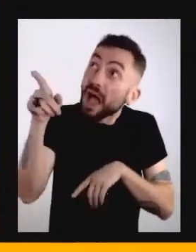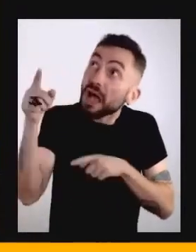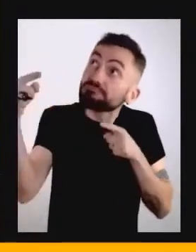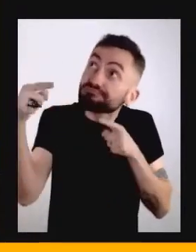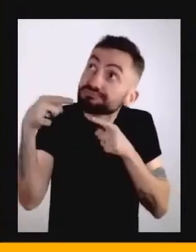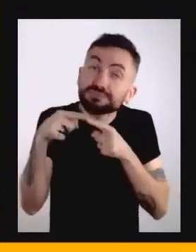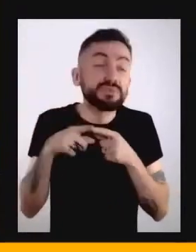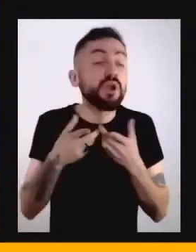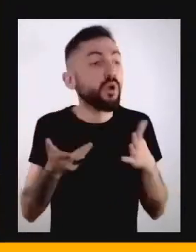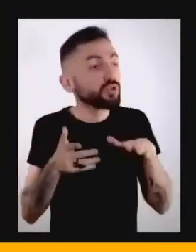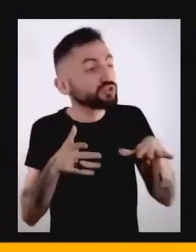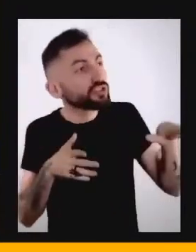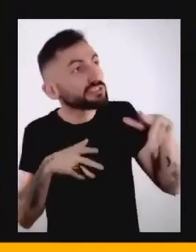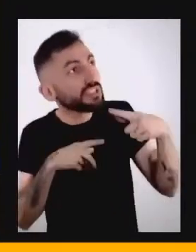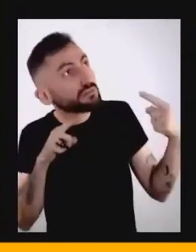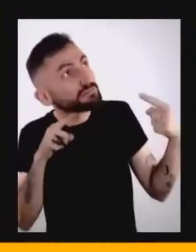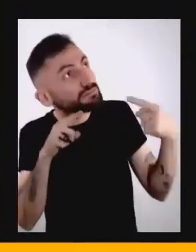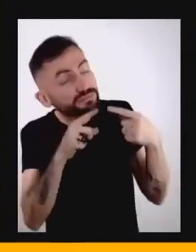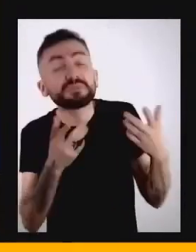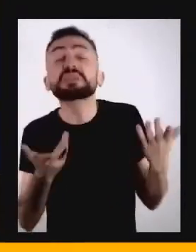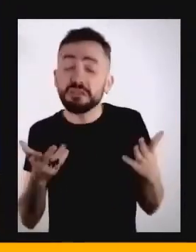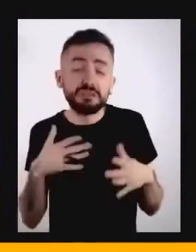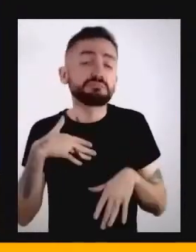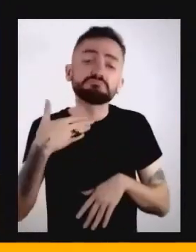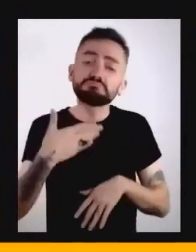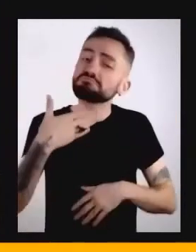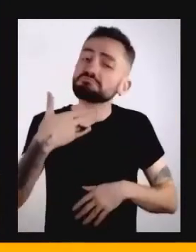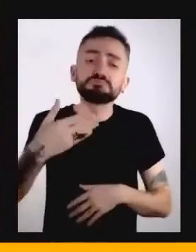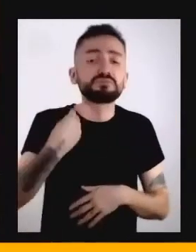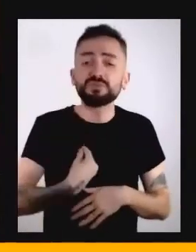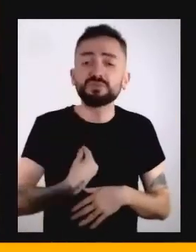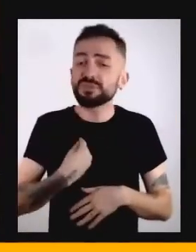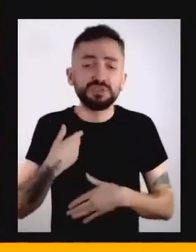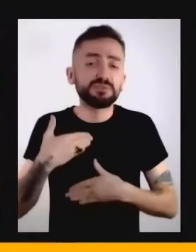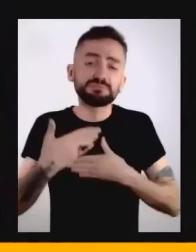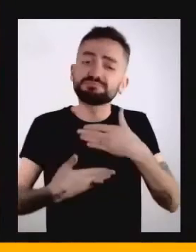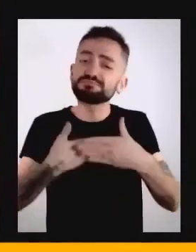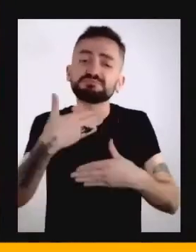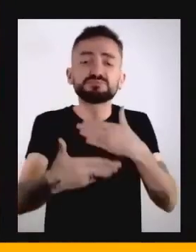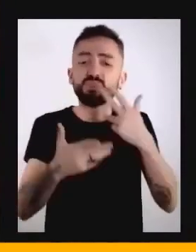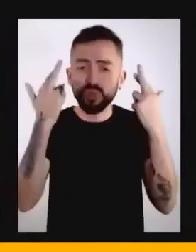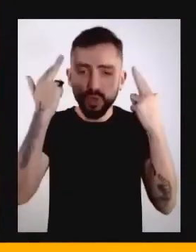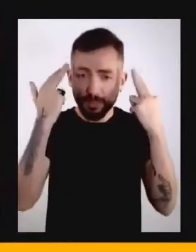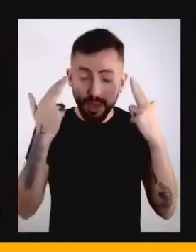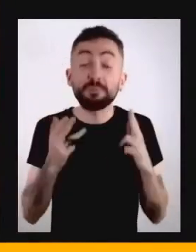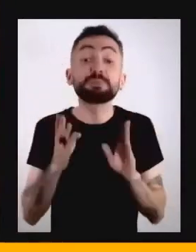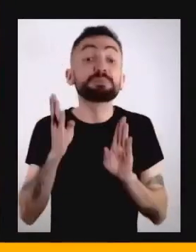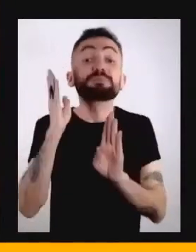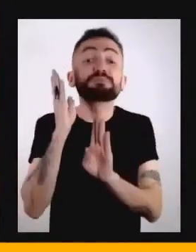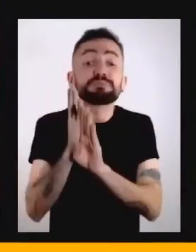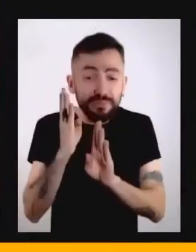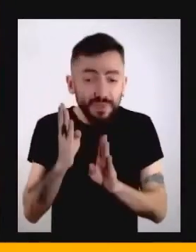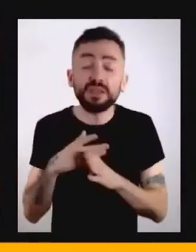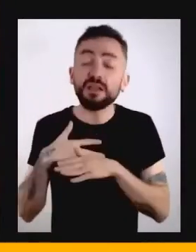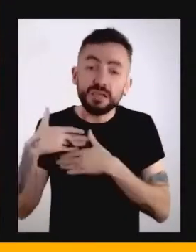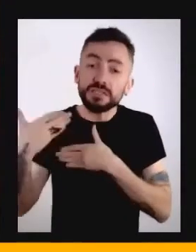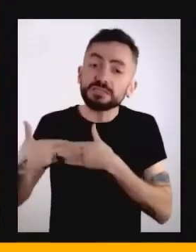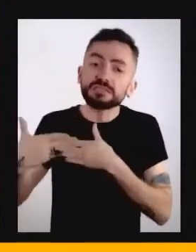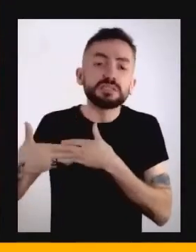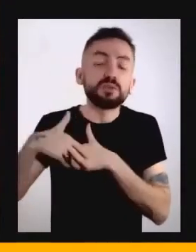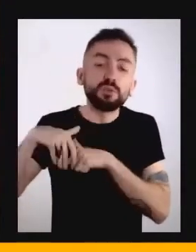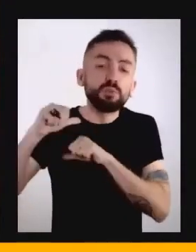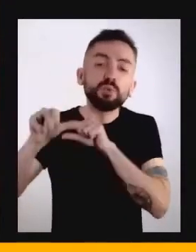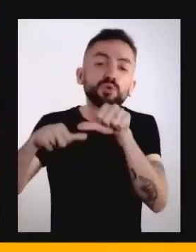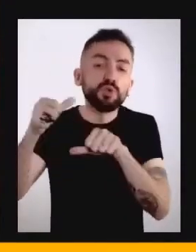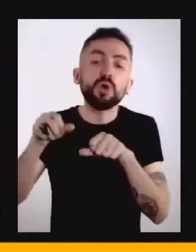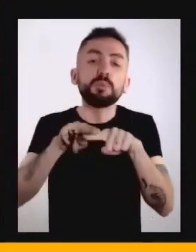enquanto coletivos, e vivia uma experiência de cada vez. No entanto, esses ciclos começaram a mudar quando a gente passou a dividir